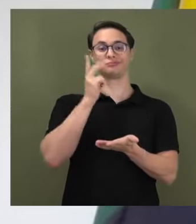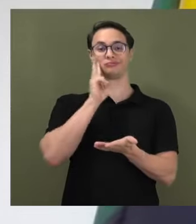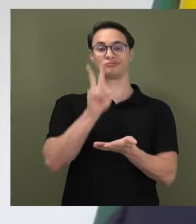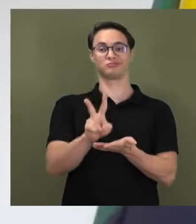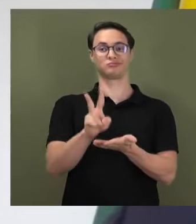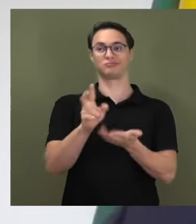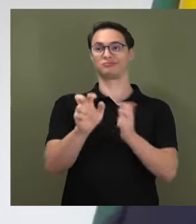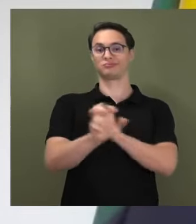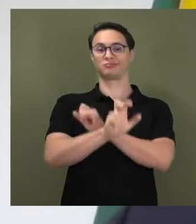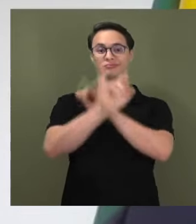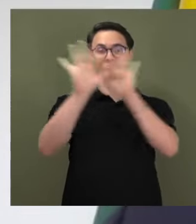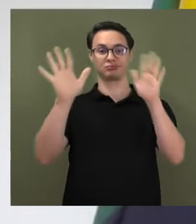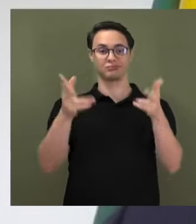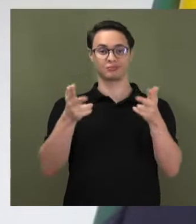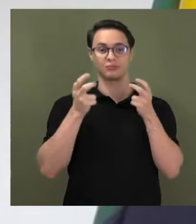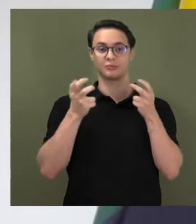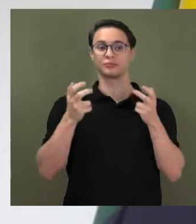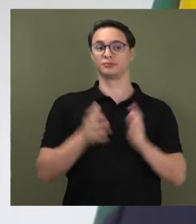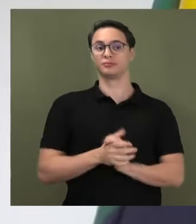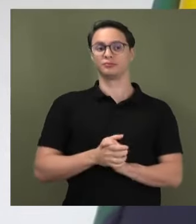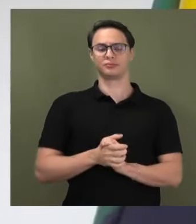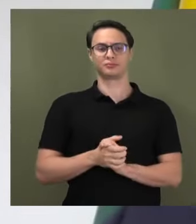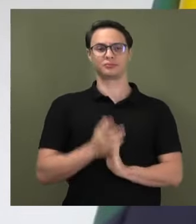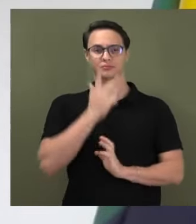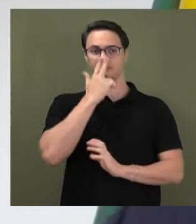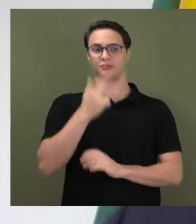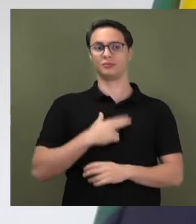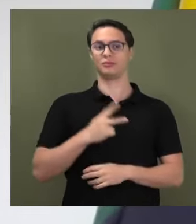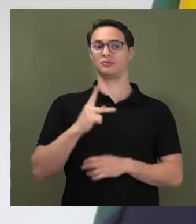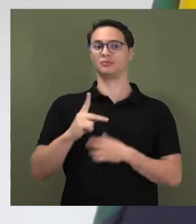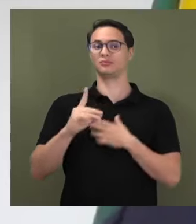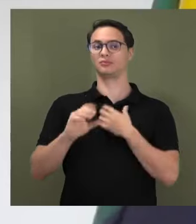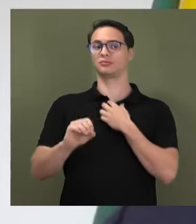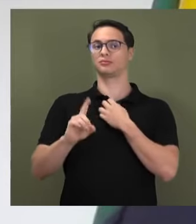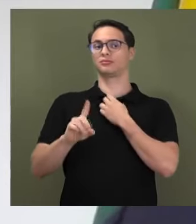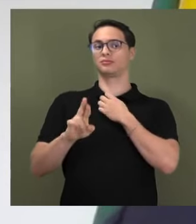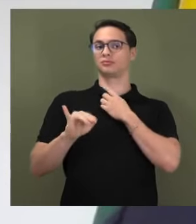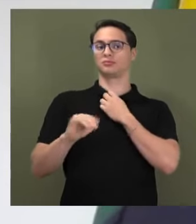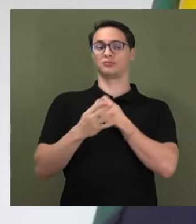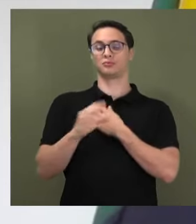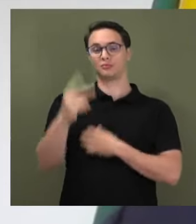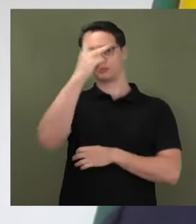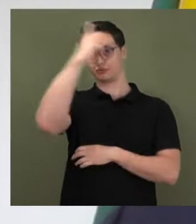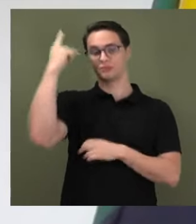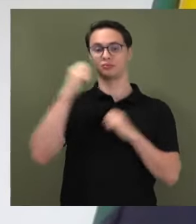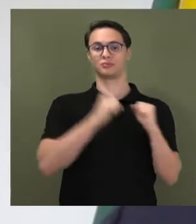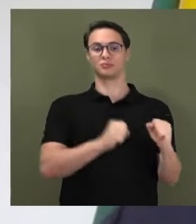escancarado, essa podridão que existe hoje dos poderosos